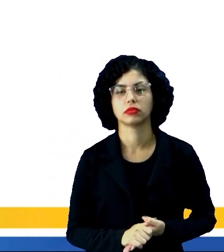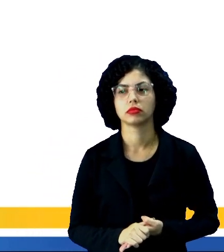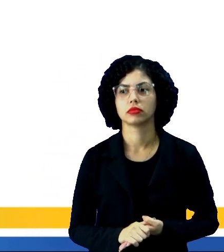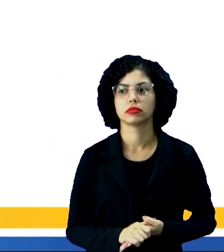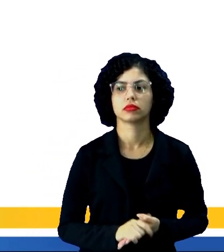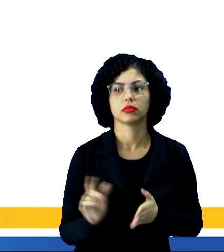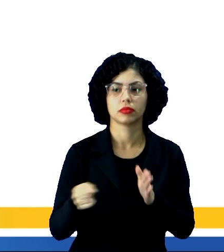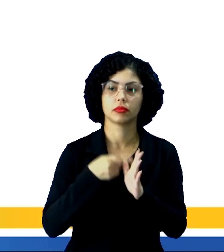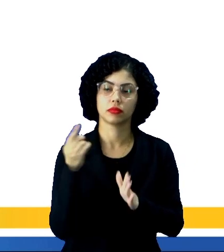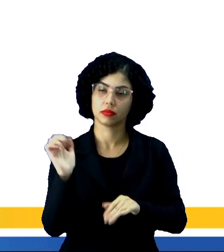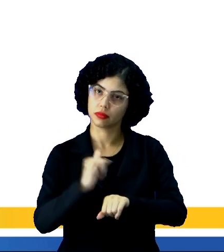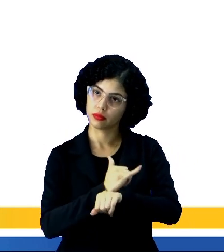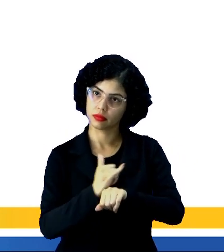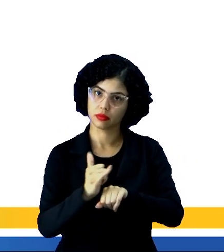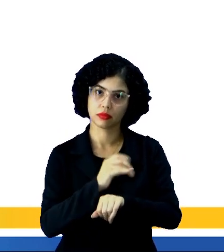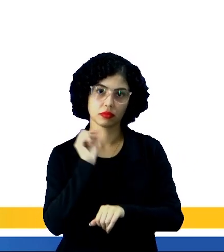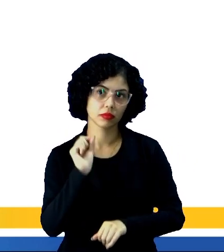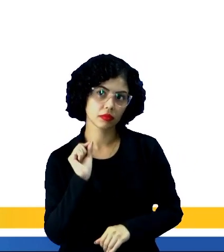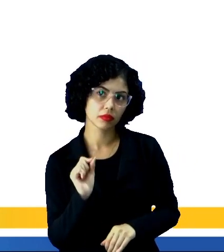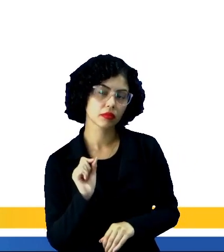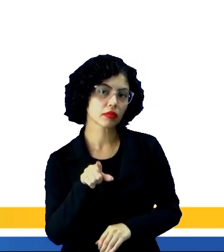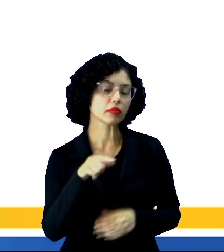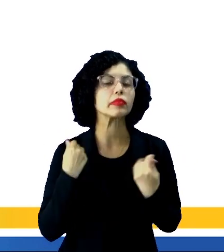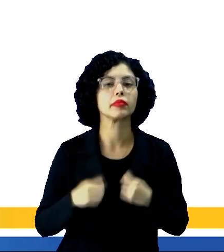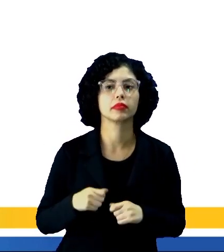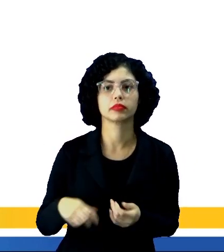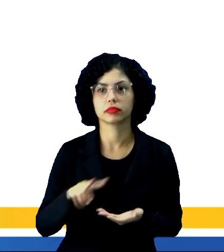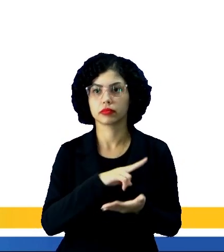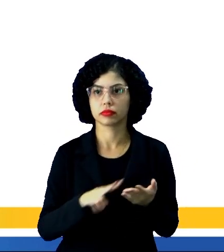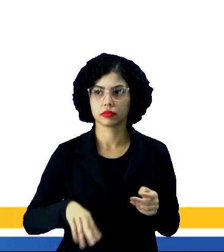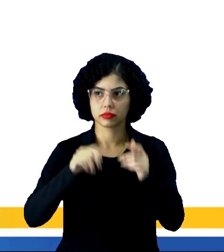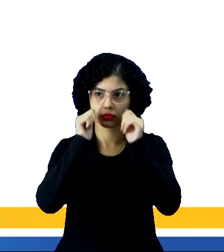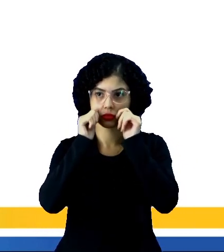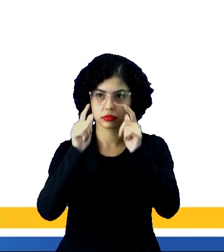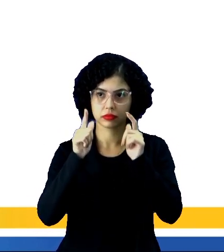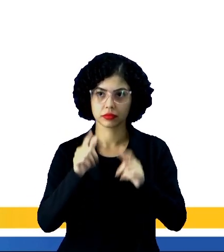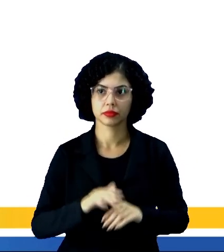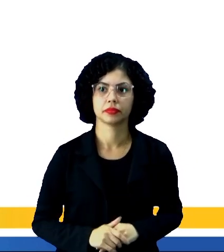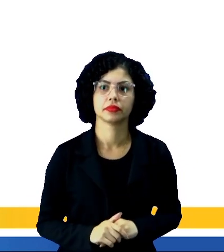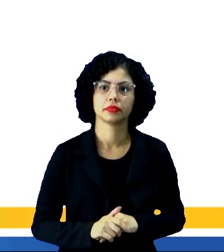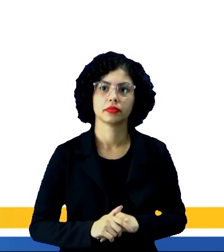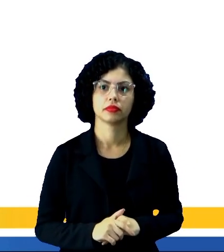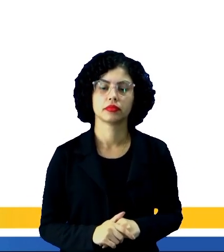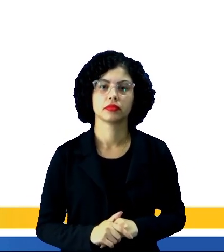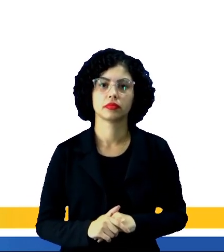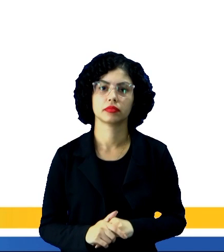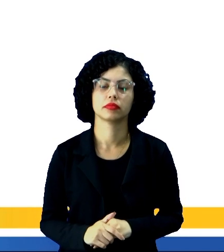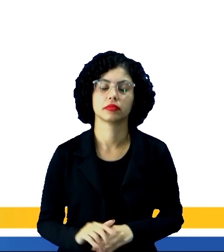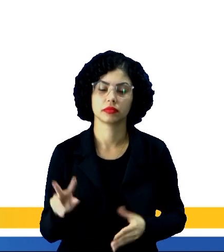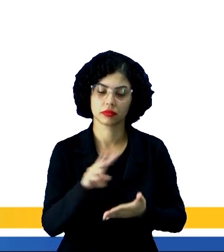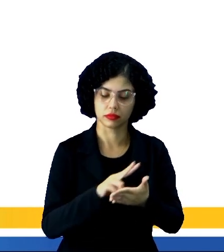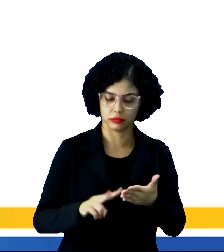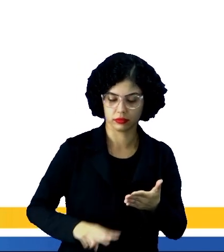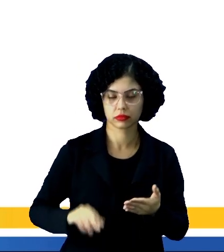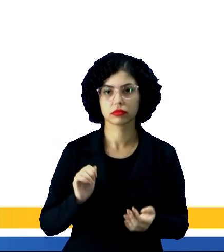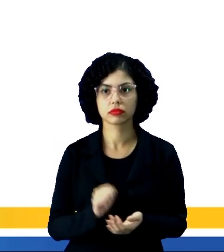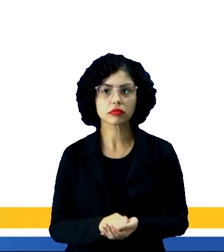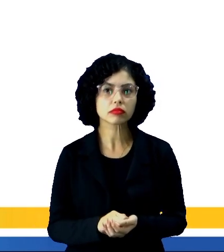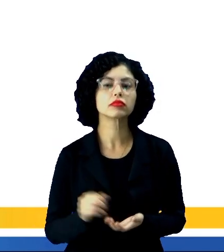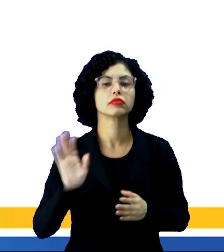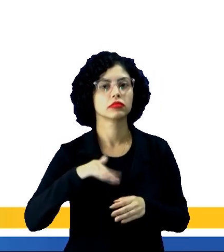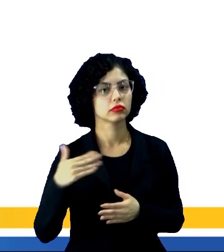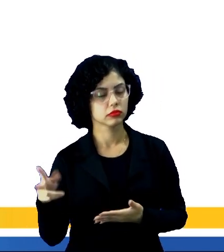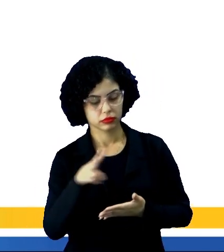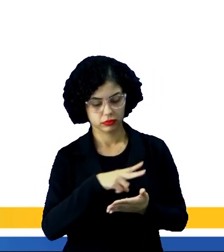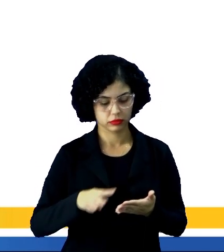a primeira estratégia, gente, é que você deve ser um leitor atento, ter atenção ao que você está lendo. Ao